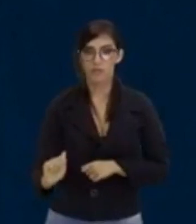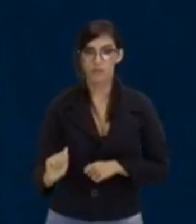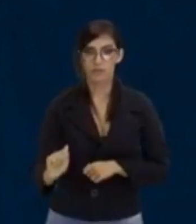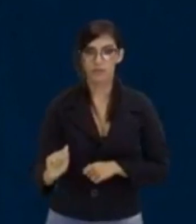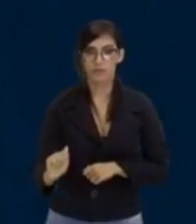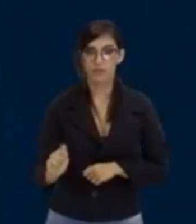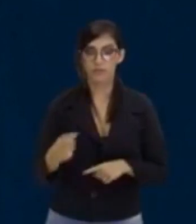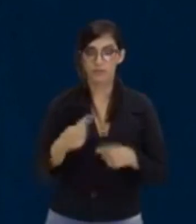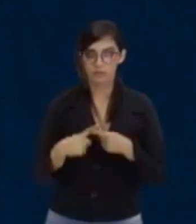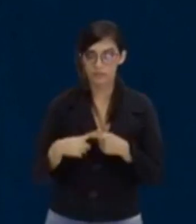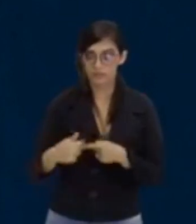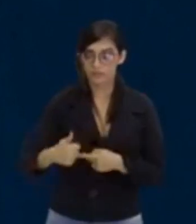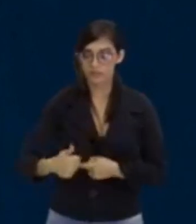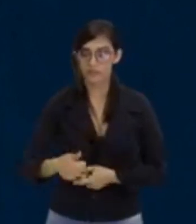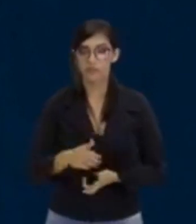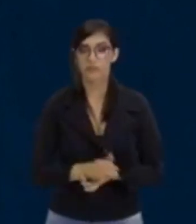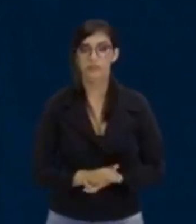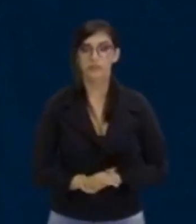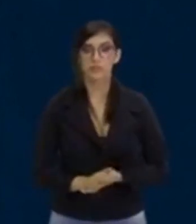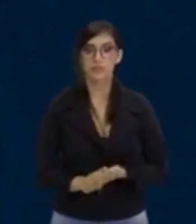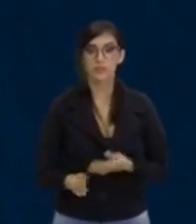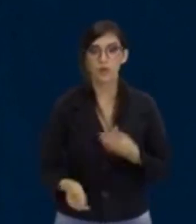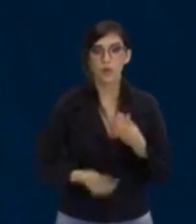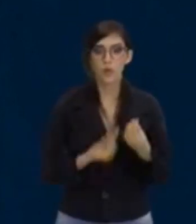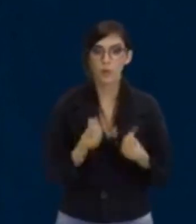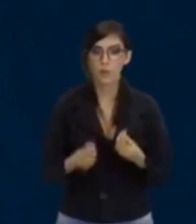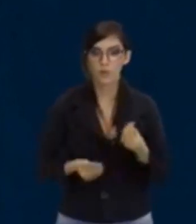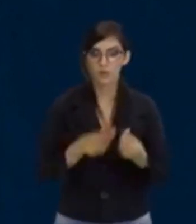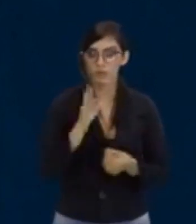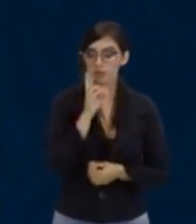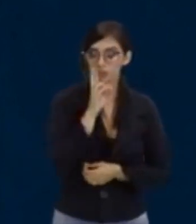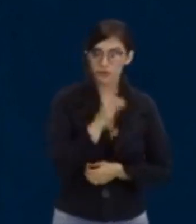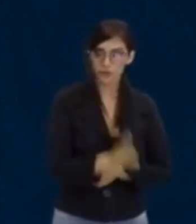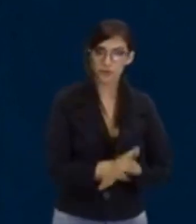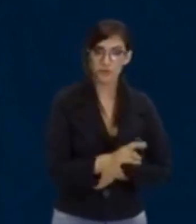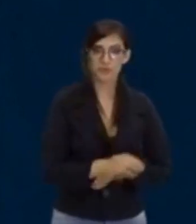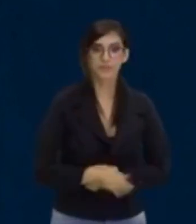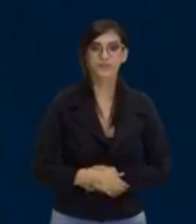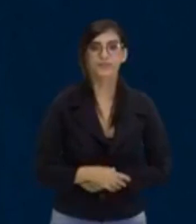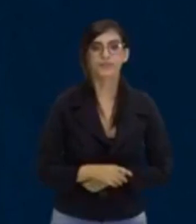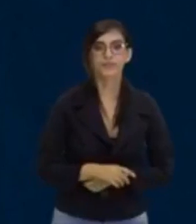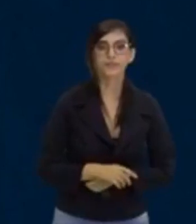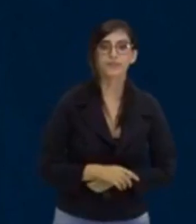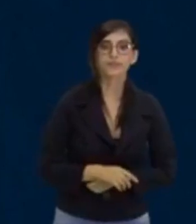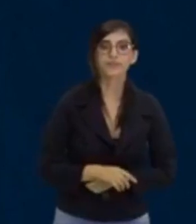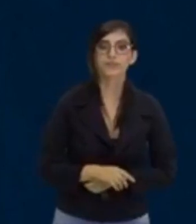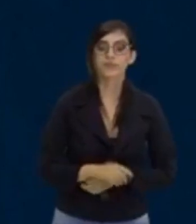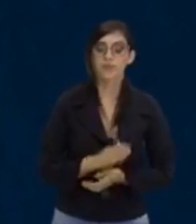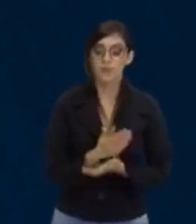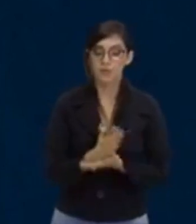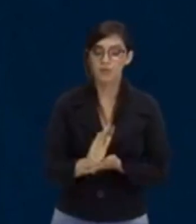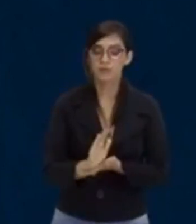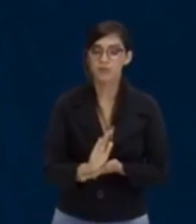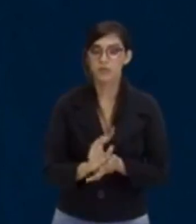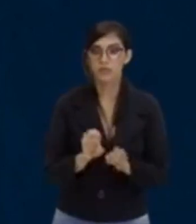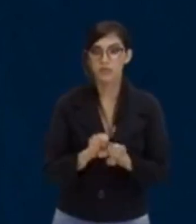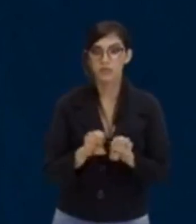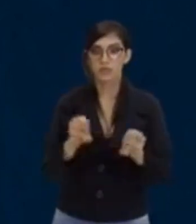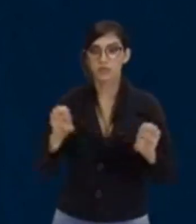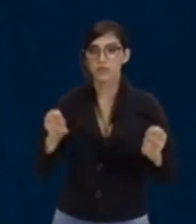também é 1. Então, olha lá como é que vai ficar aqui a nossa equação. Vamos lá, bora continuar aqui na nossa equação.